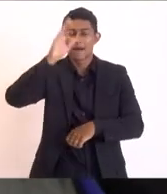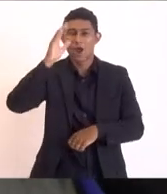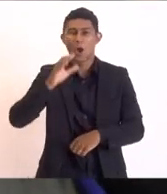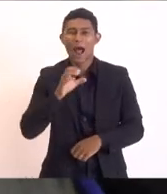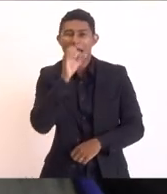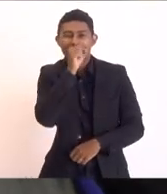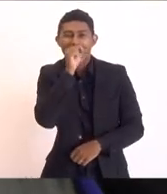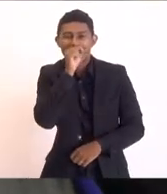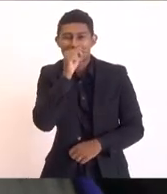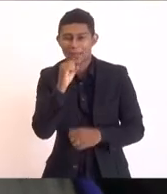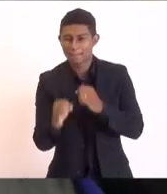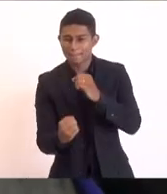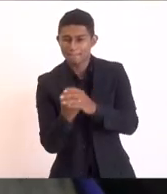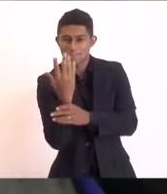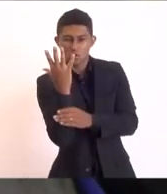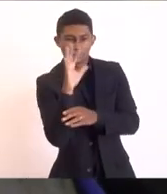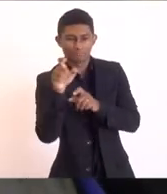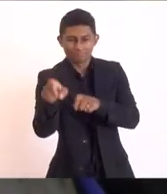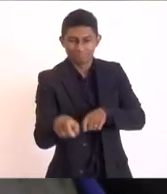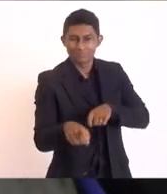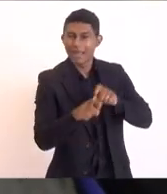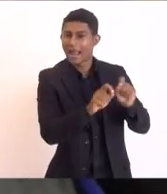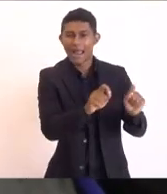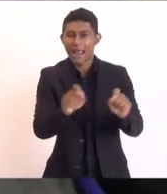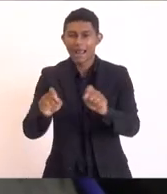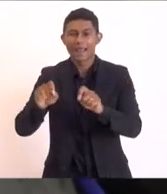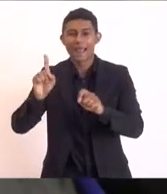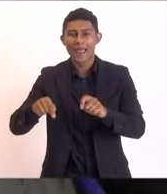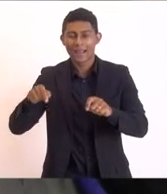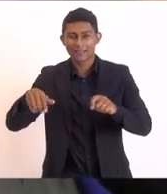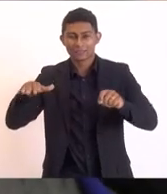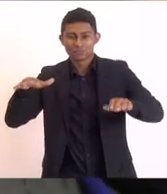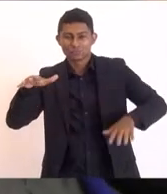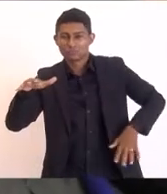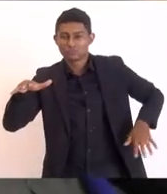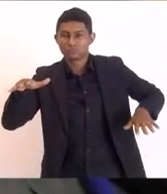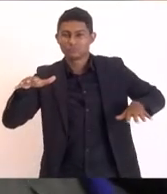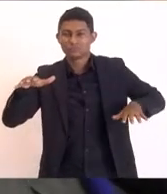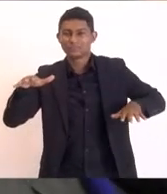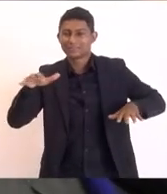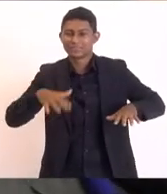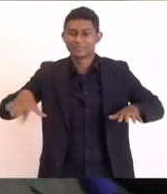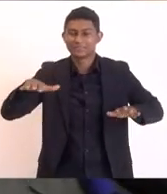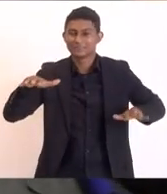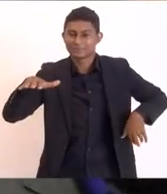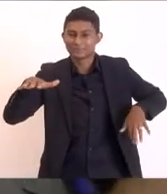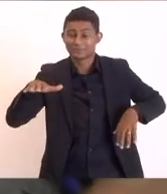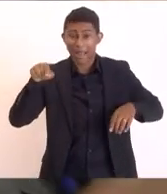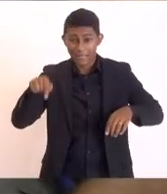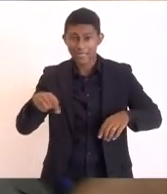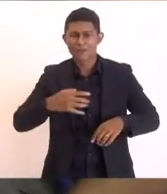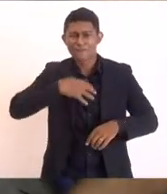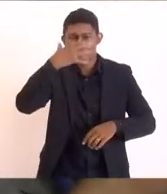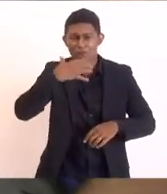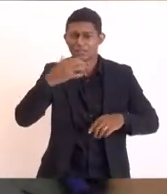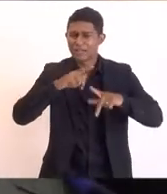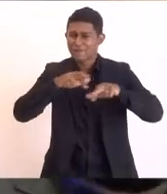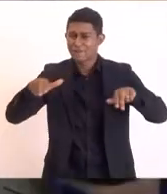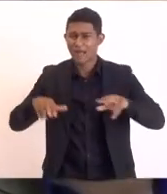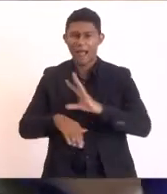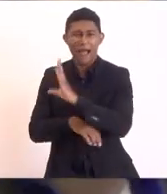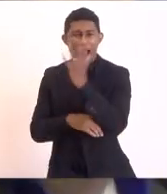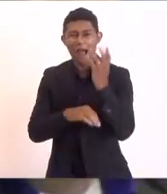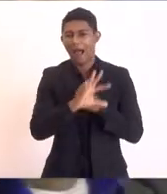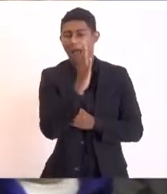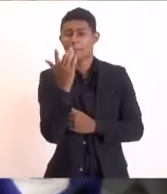estado do Rio de Janeiro está aqui na região da embaixada vitorânea a fruticultura aqui é forte e temos municípios por exemplo